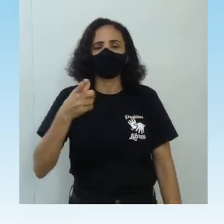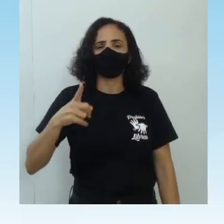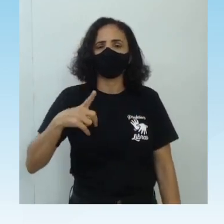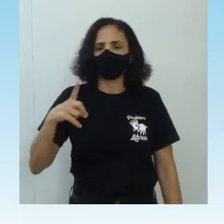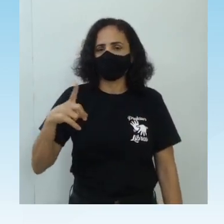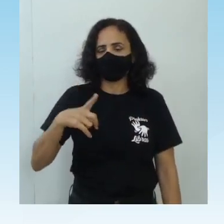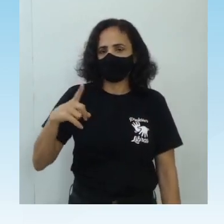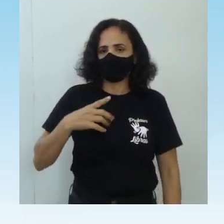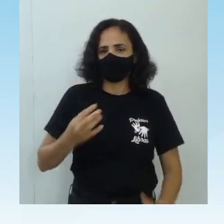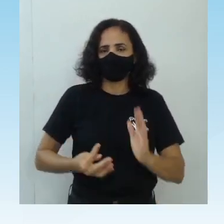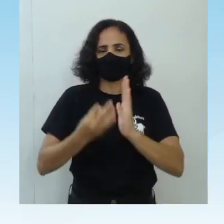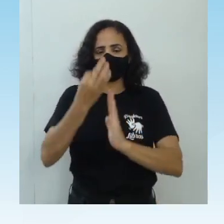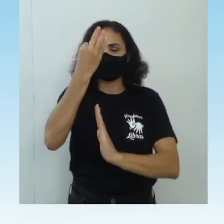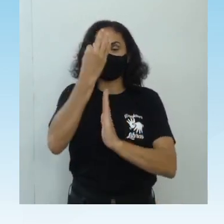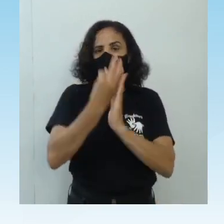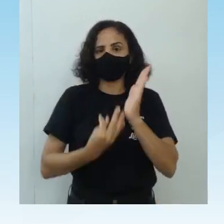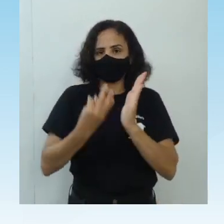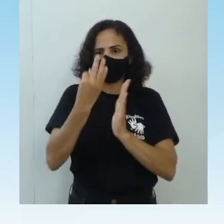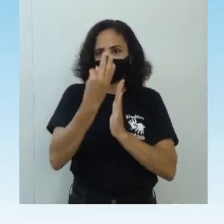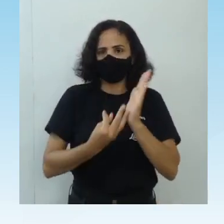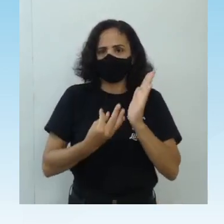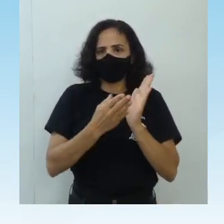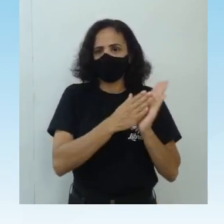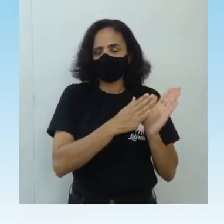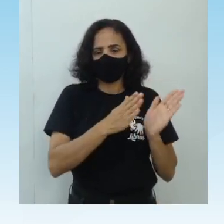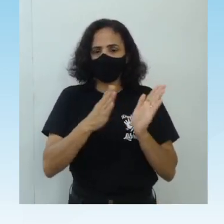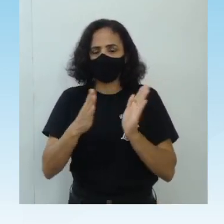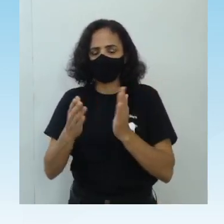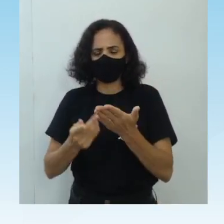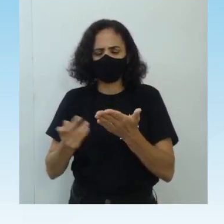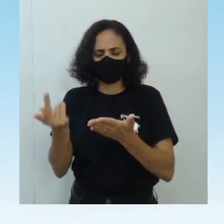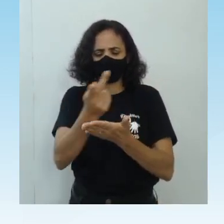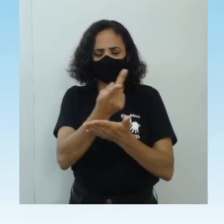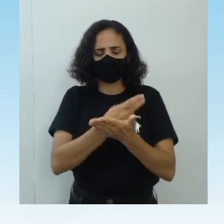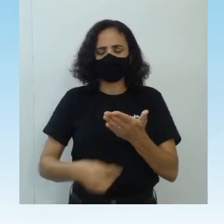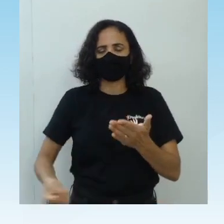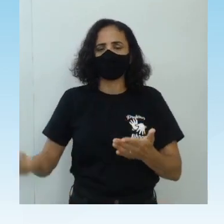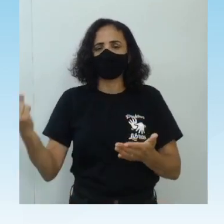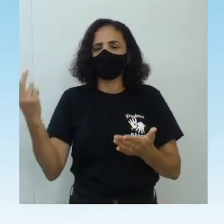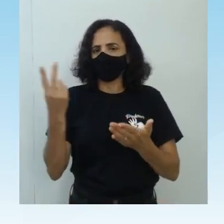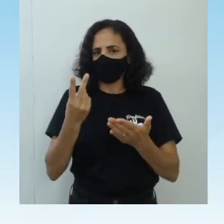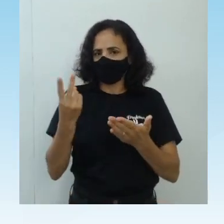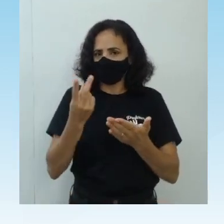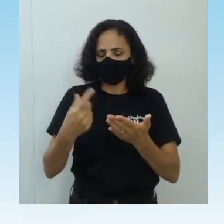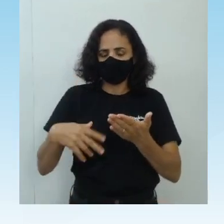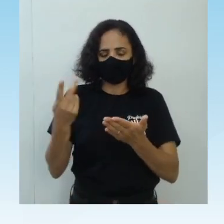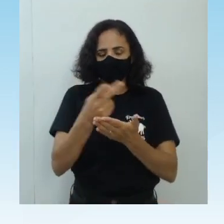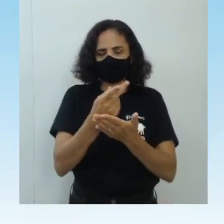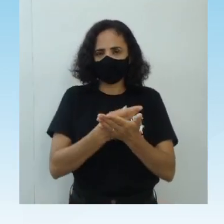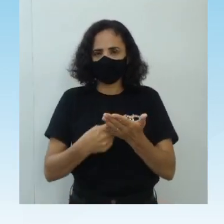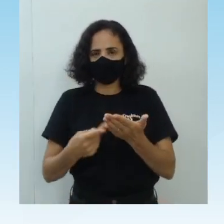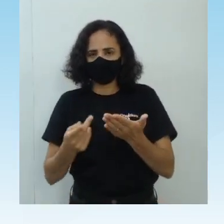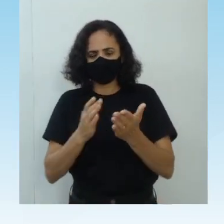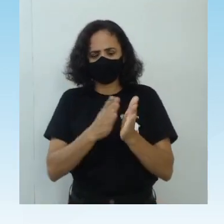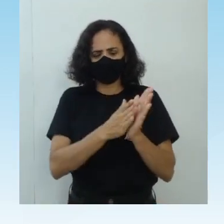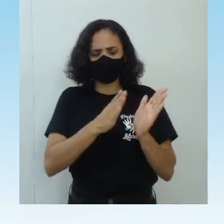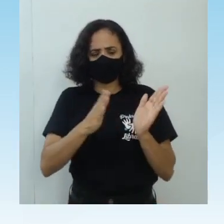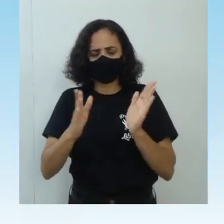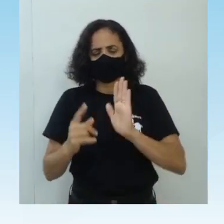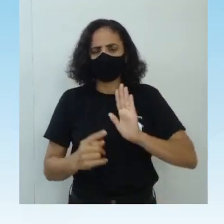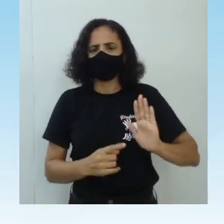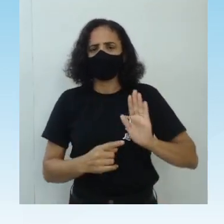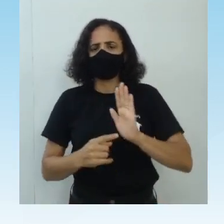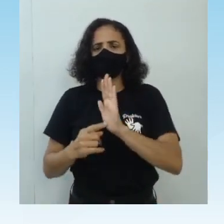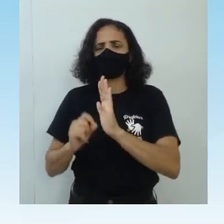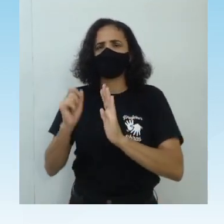nós temos o texto, certo? E nós temos agora a figura. E as duas figuras, de acordo com Gilberto de Mestay, ele nos traz o